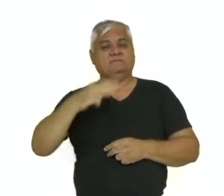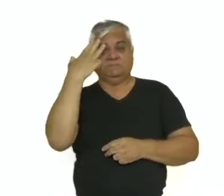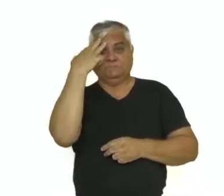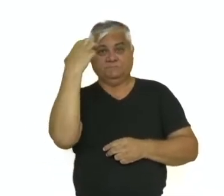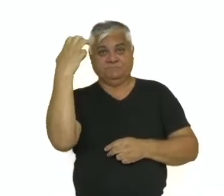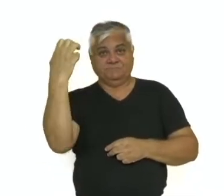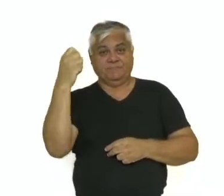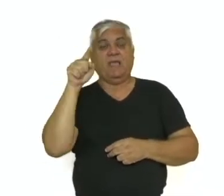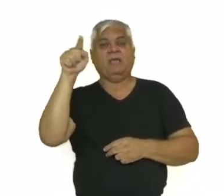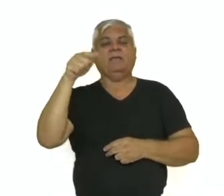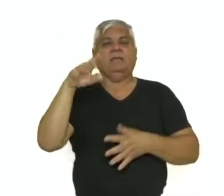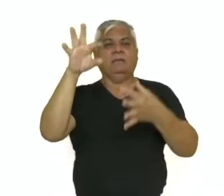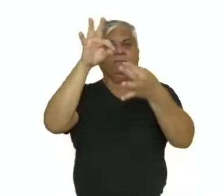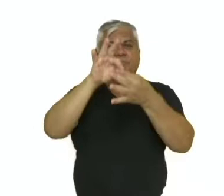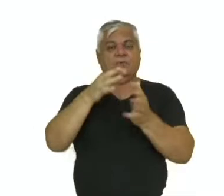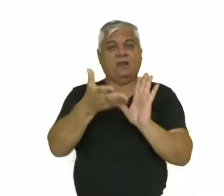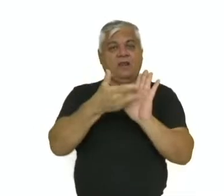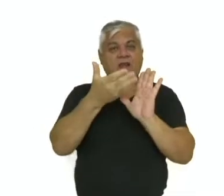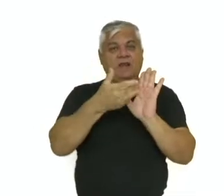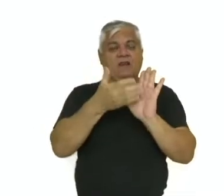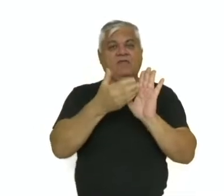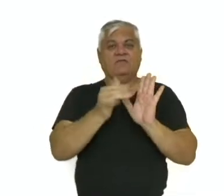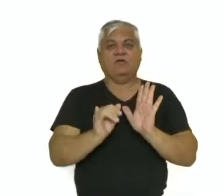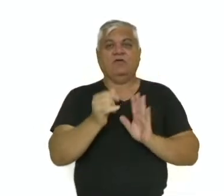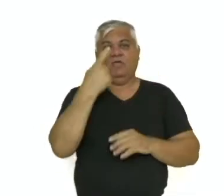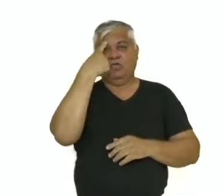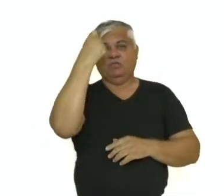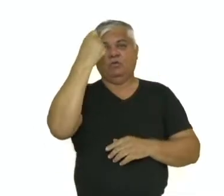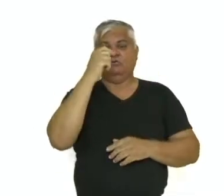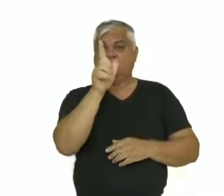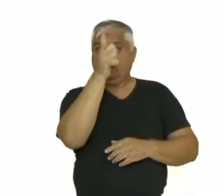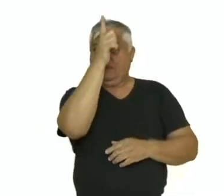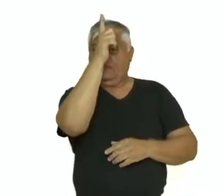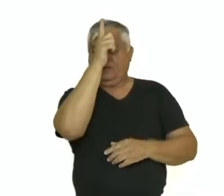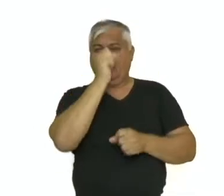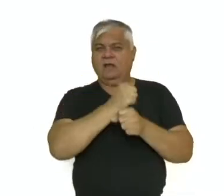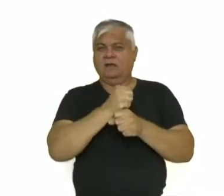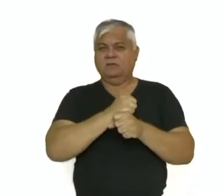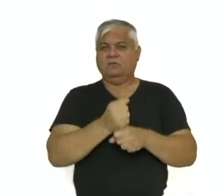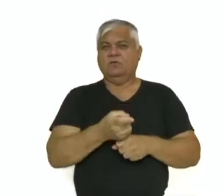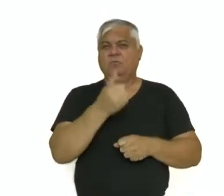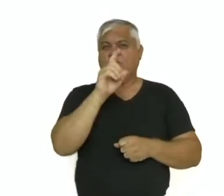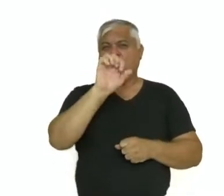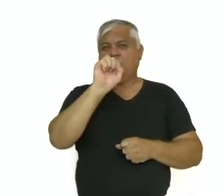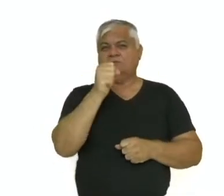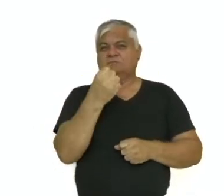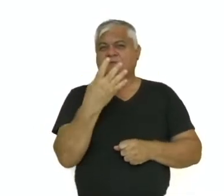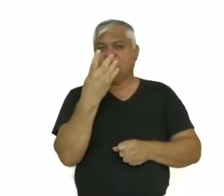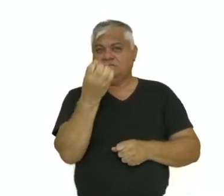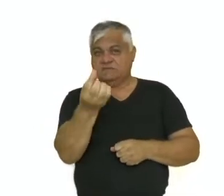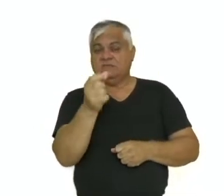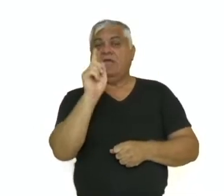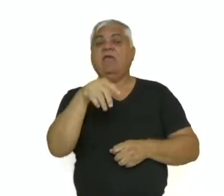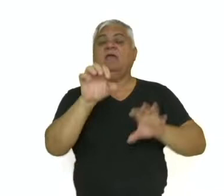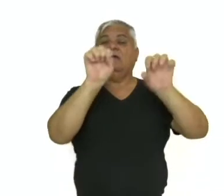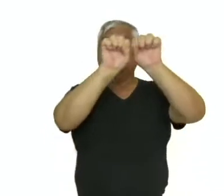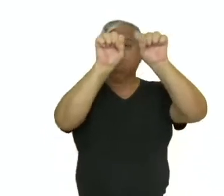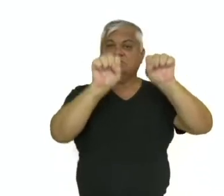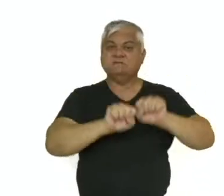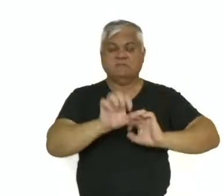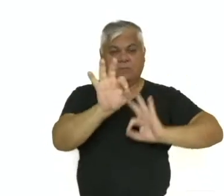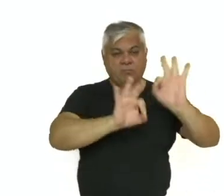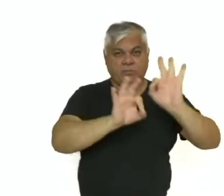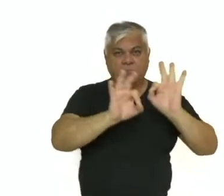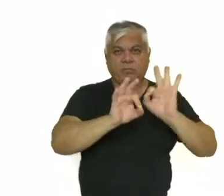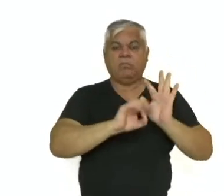definir, no livro Ideologia Alemã, em 1846, como ideologia como um sistema elaborado